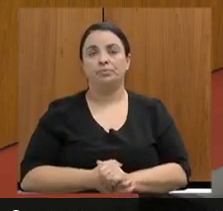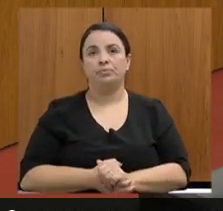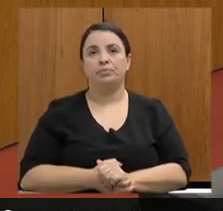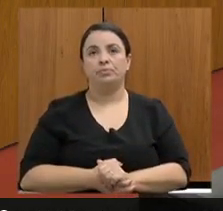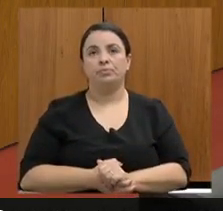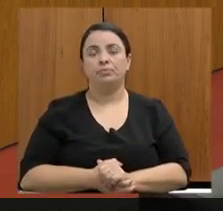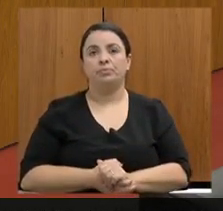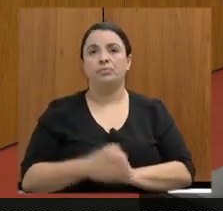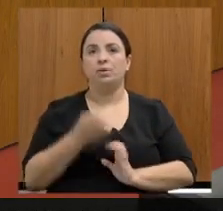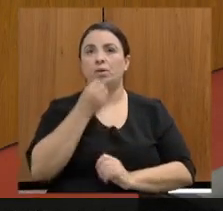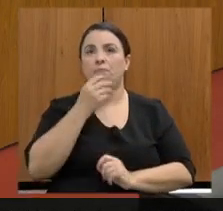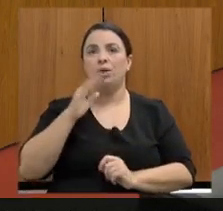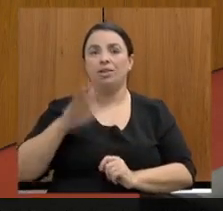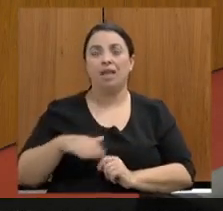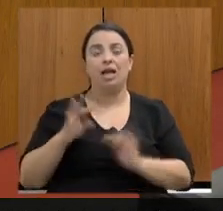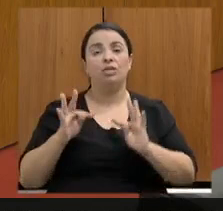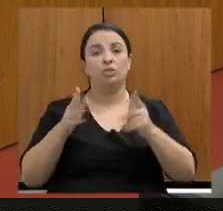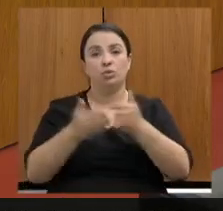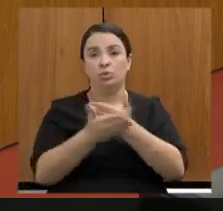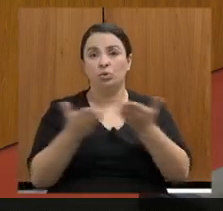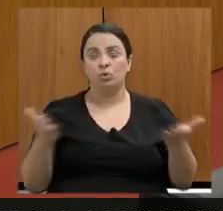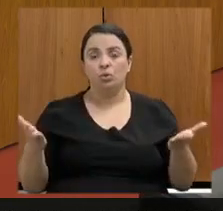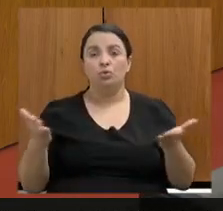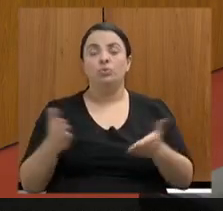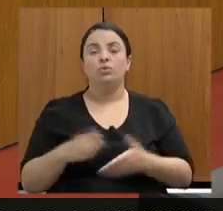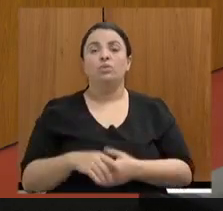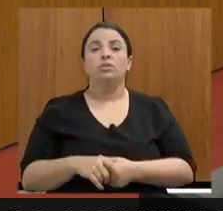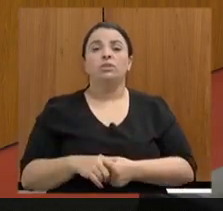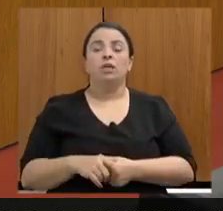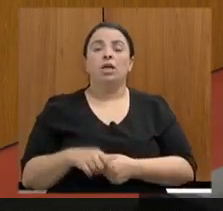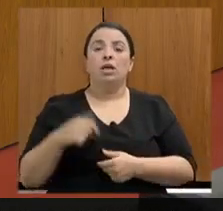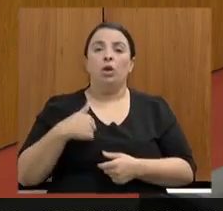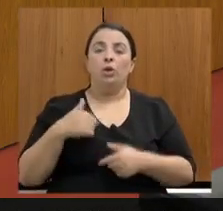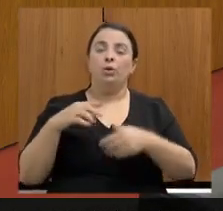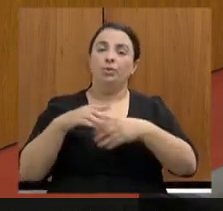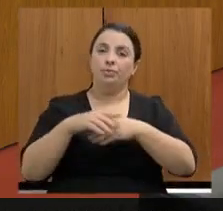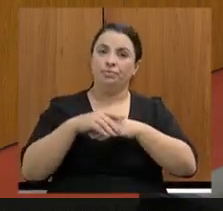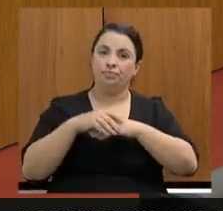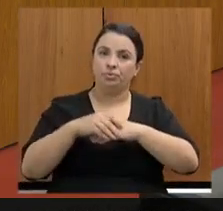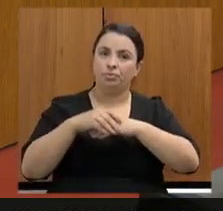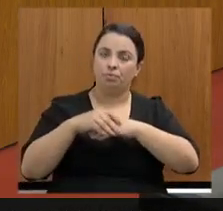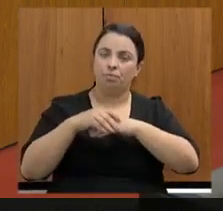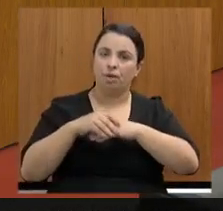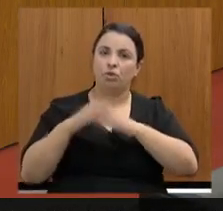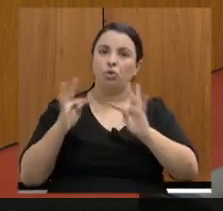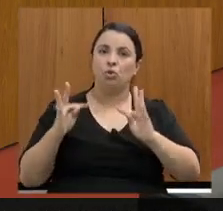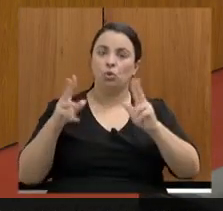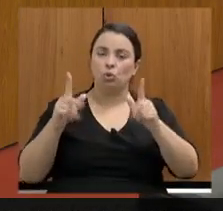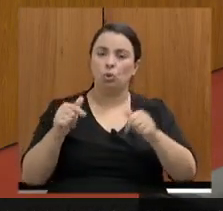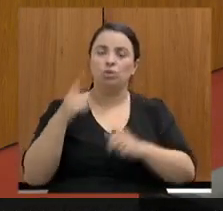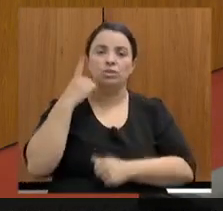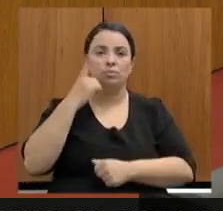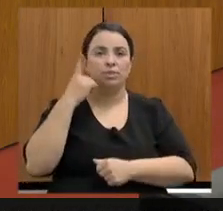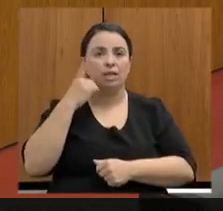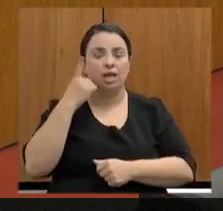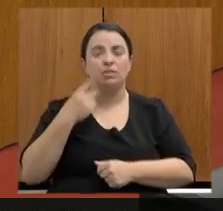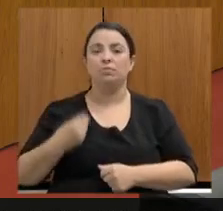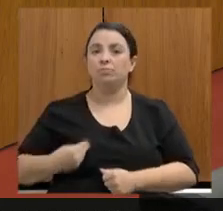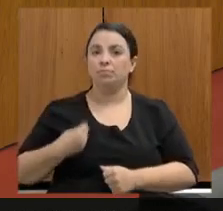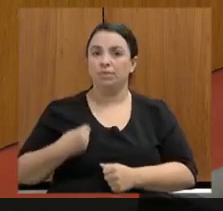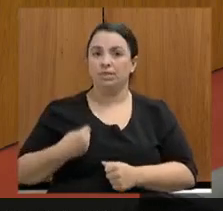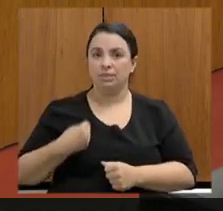Boa tarde a todos. quero cumprimentar a todos os colegas deputados presentes aqui